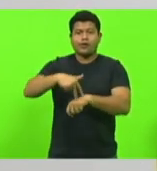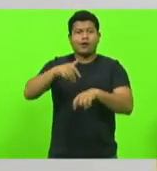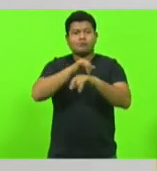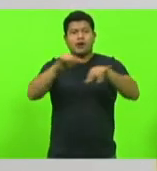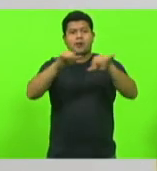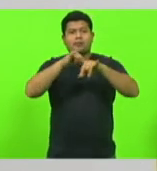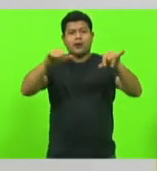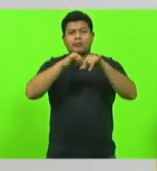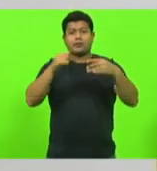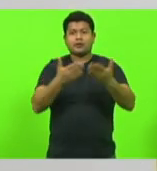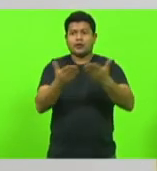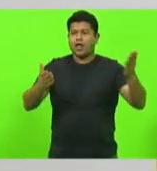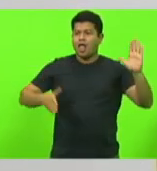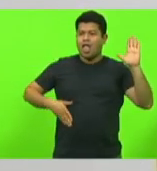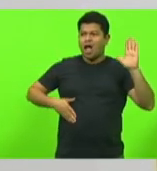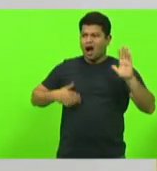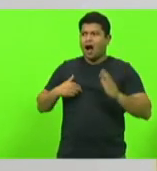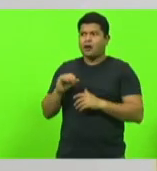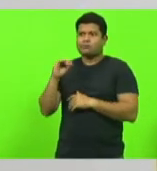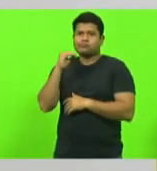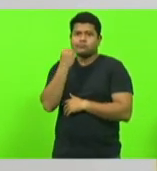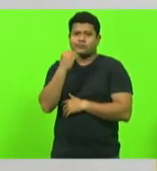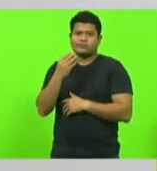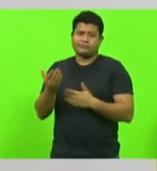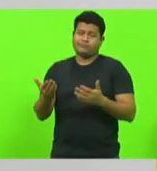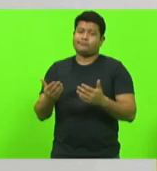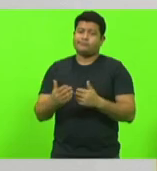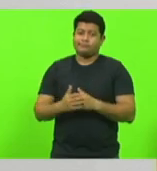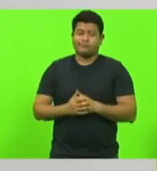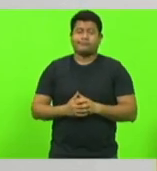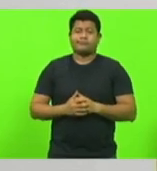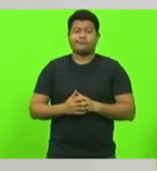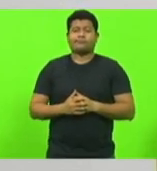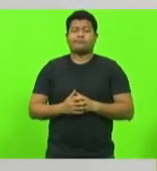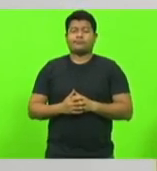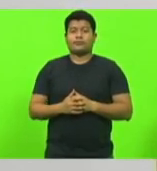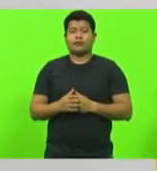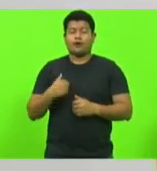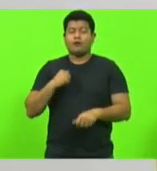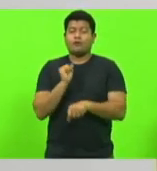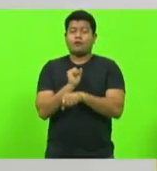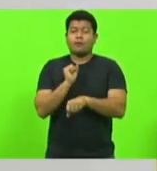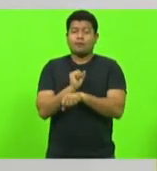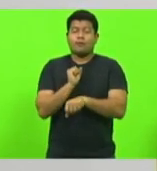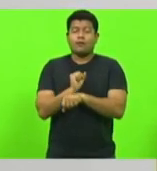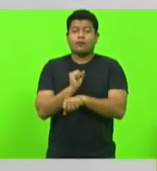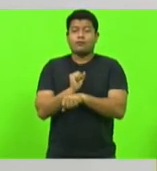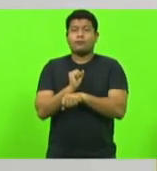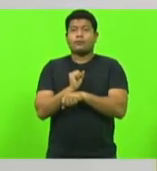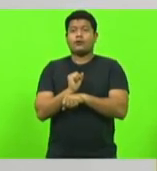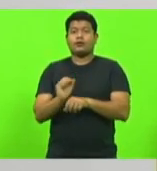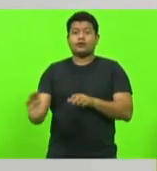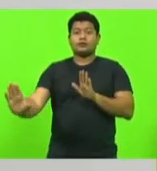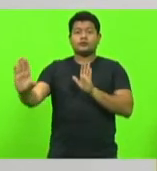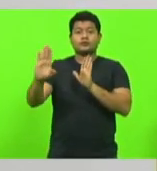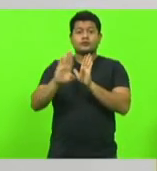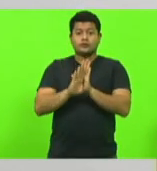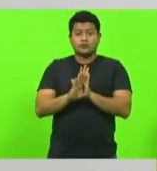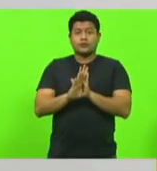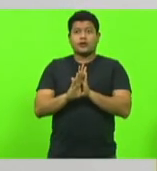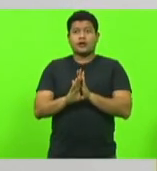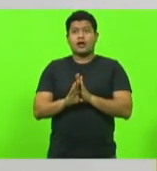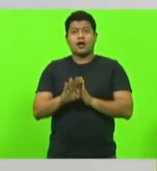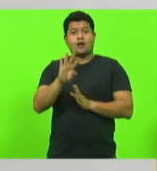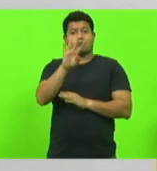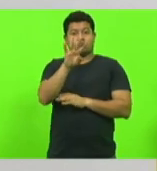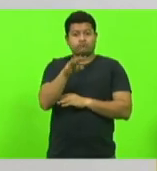vir e fazer o que tem que ser feito aqui dentro. Vou aguardar chegar uma planilha